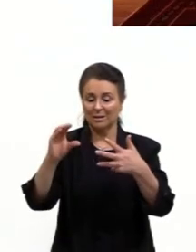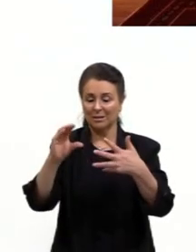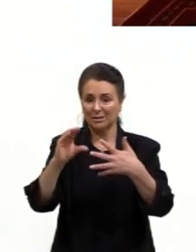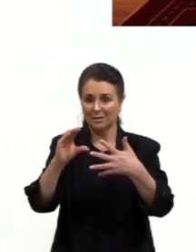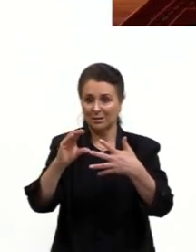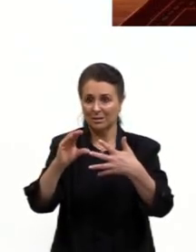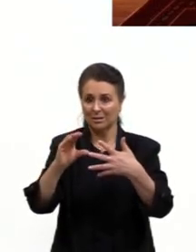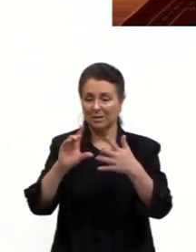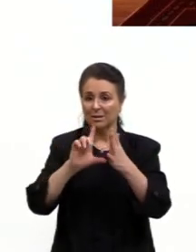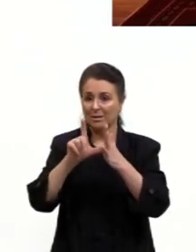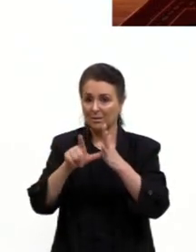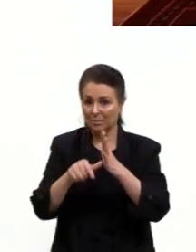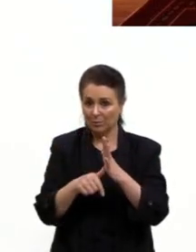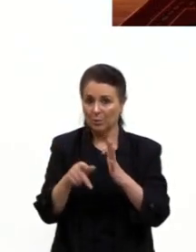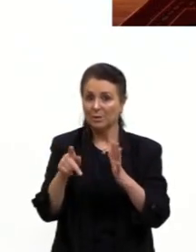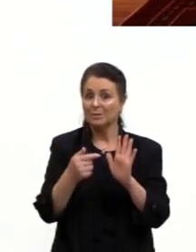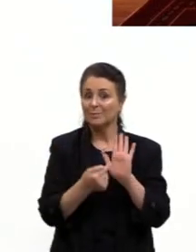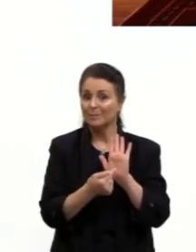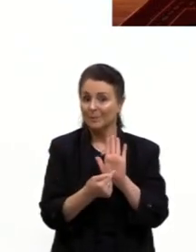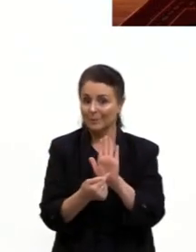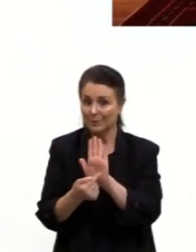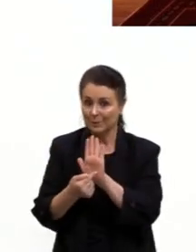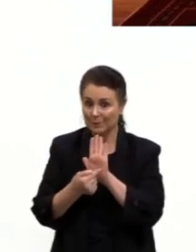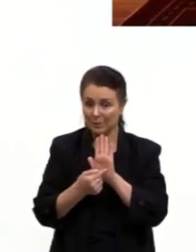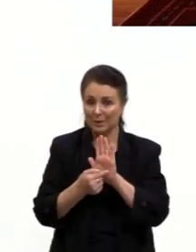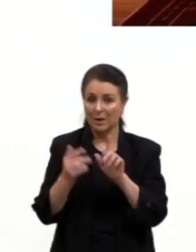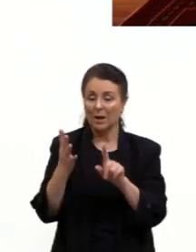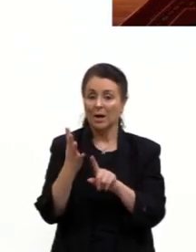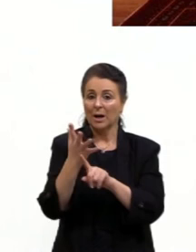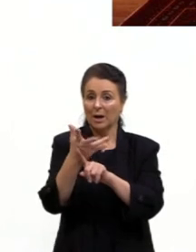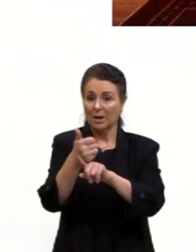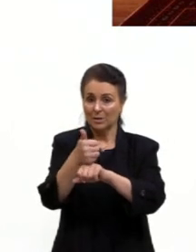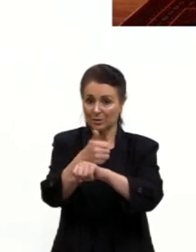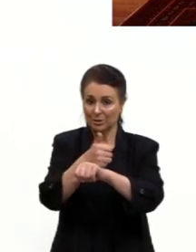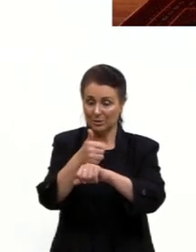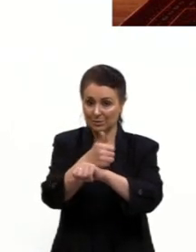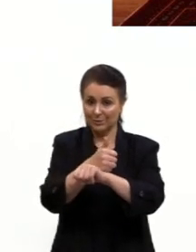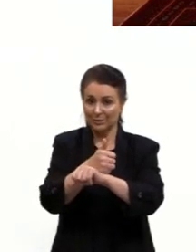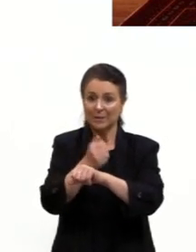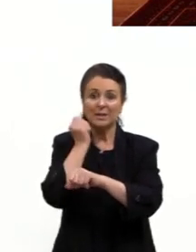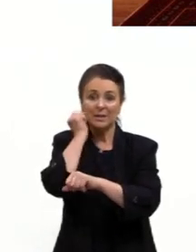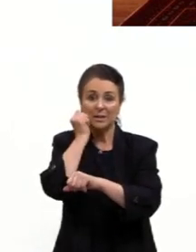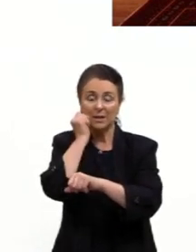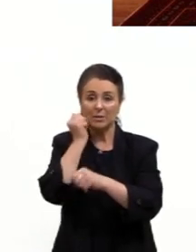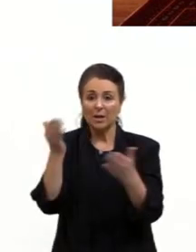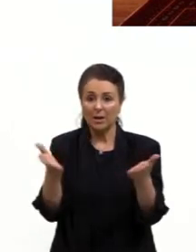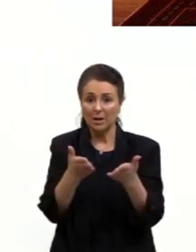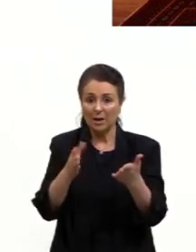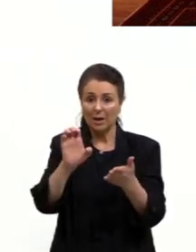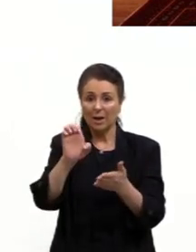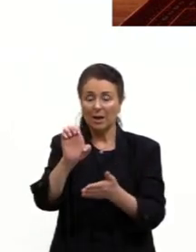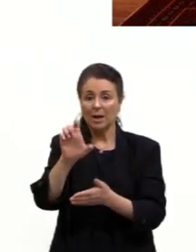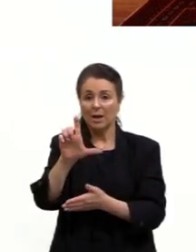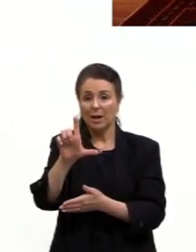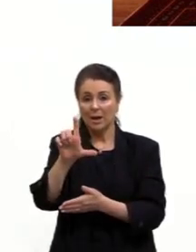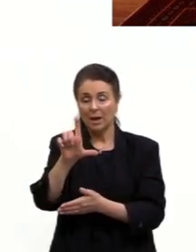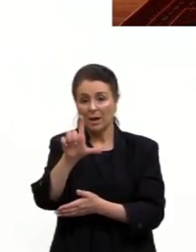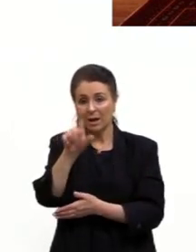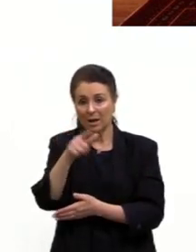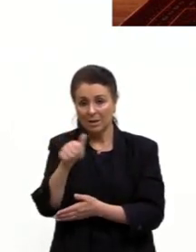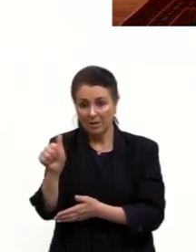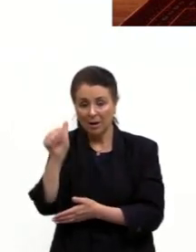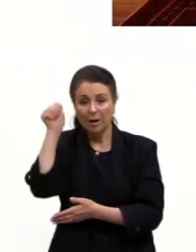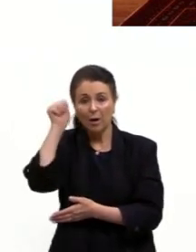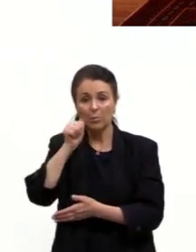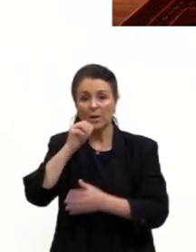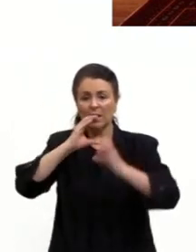E daí, pessoal, quero ressaltar também artistas negros atuais. Elza Soares, a mulher do fim do mundo, que